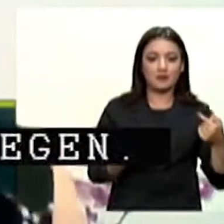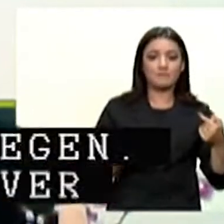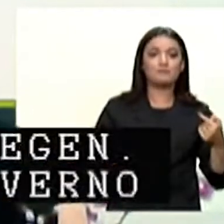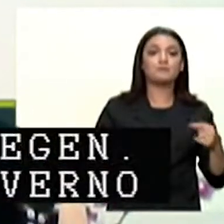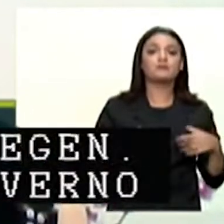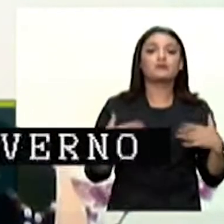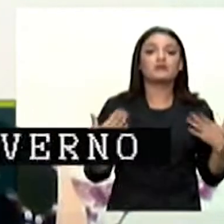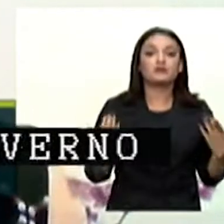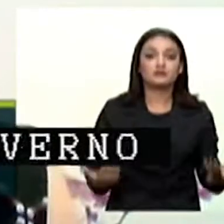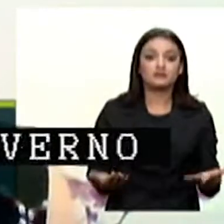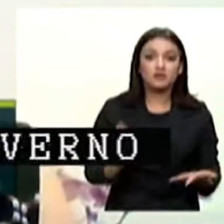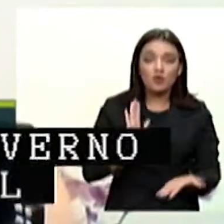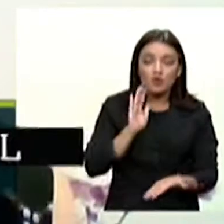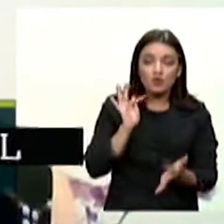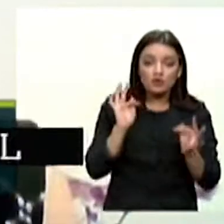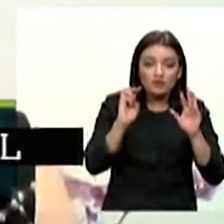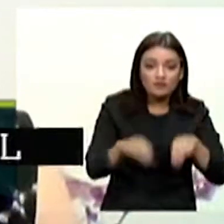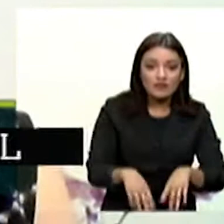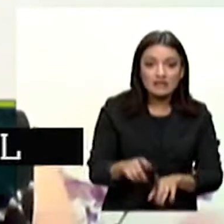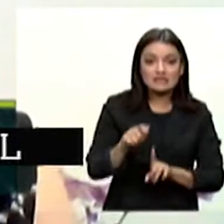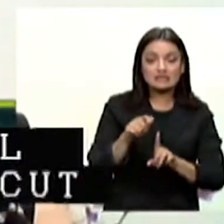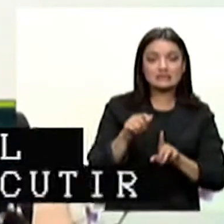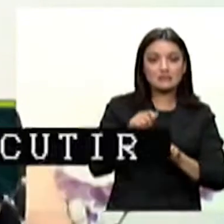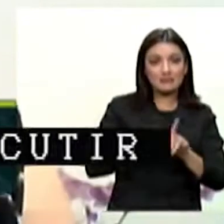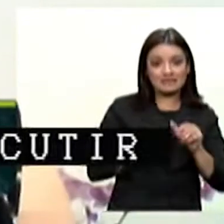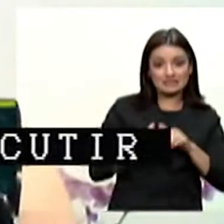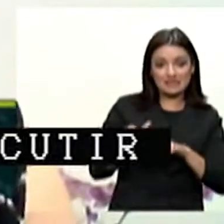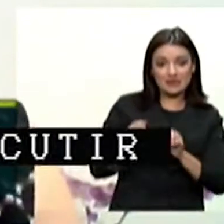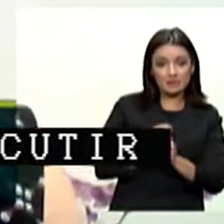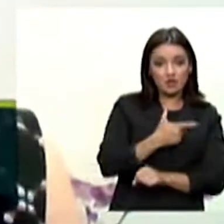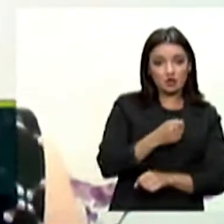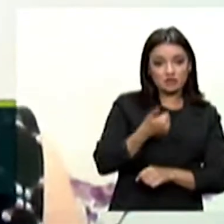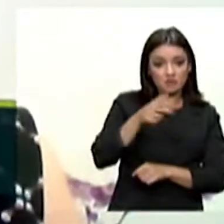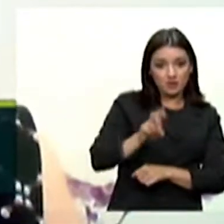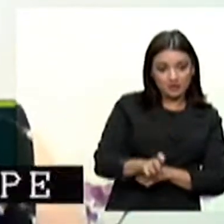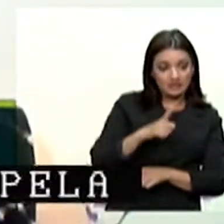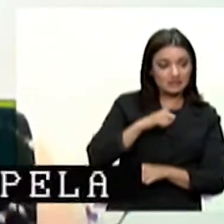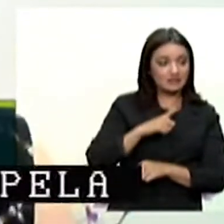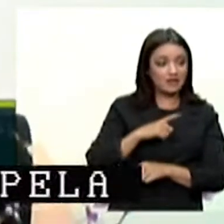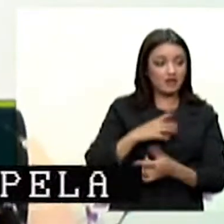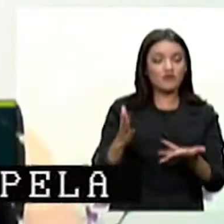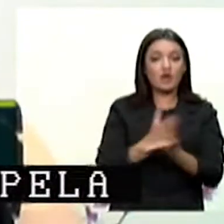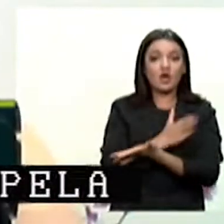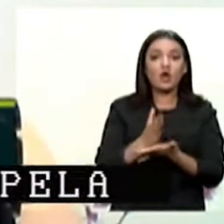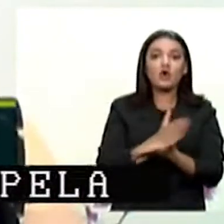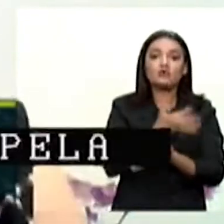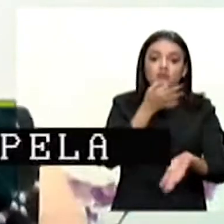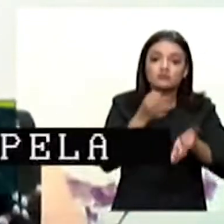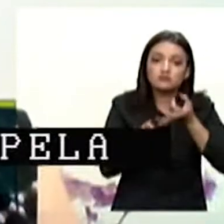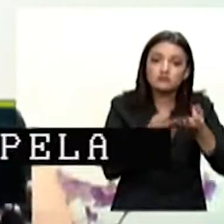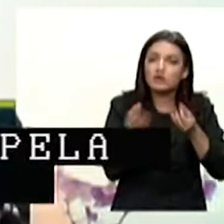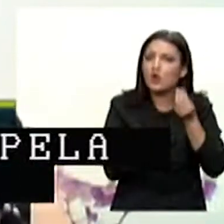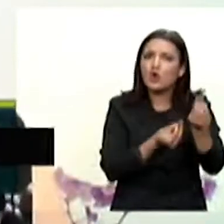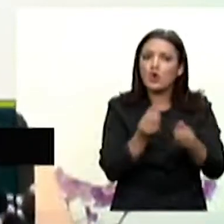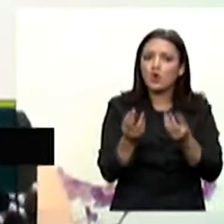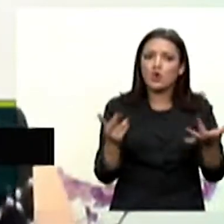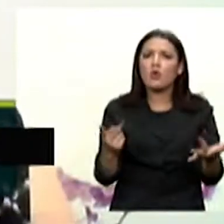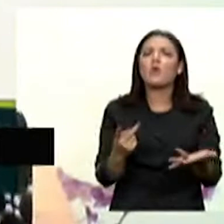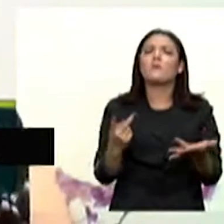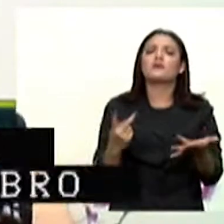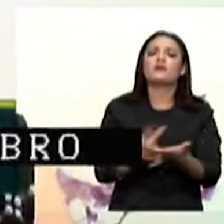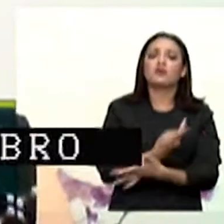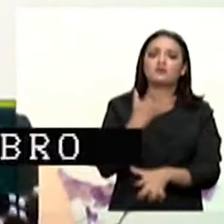etapa final do processo, em setembro de 2015, o Comitê emitiu observações conclusivas sobre o espaço de implementação da Convenção do Brasil,